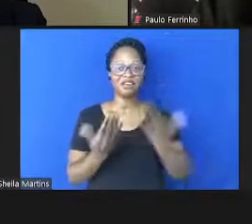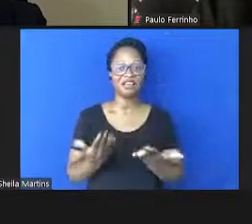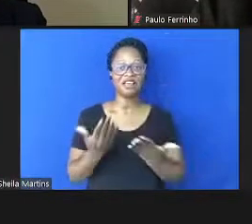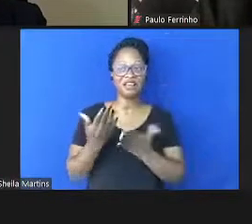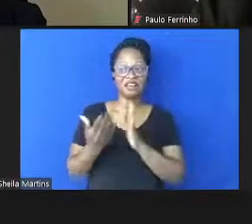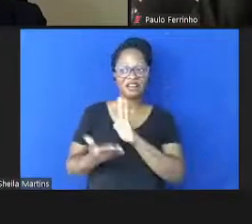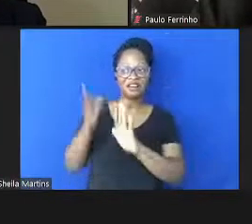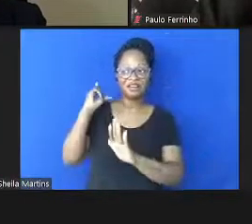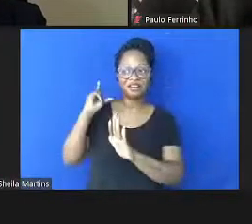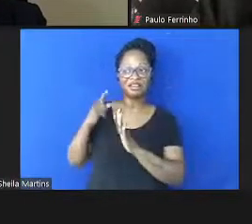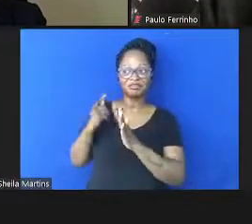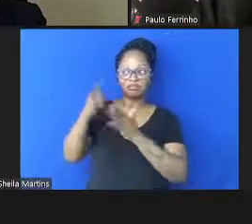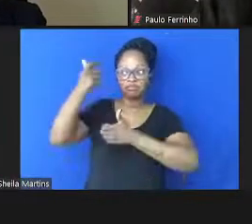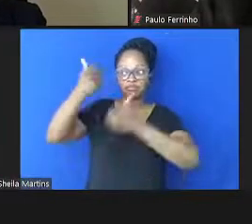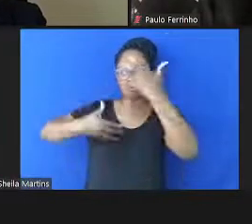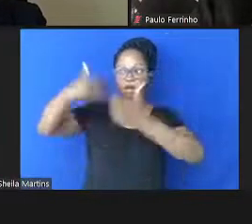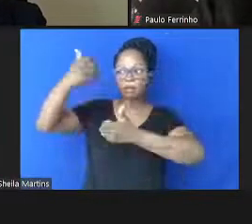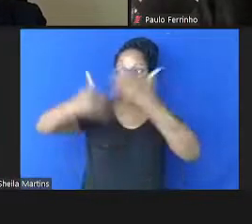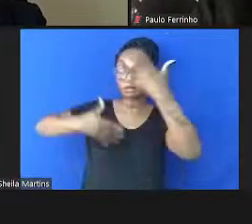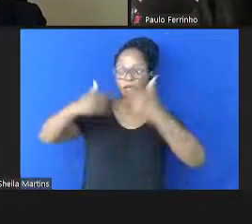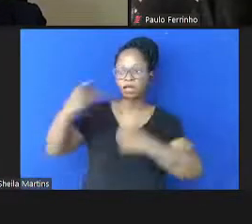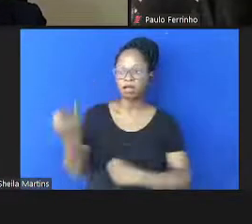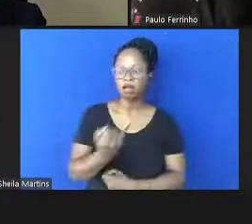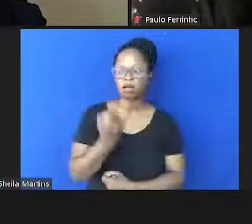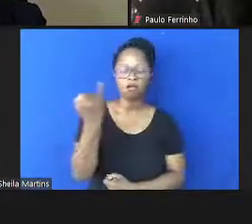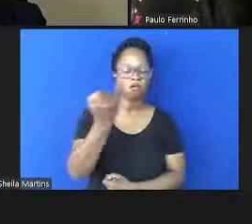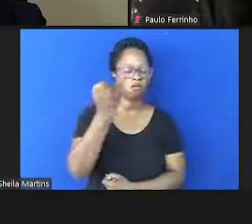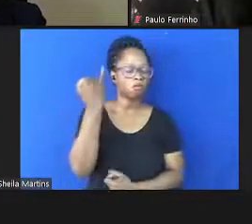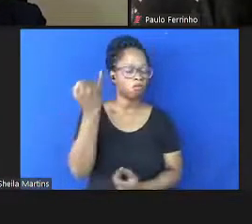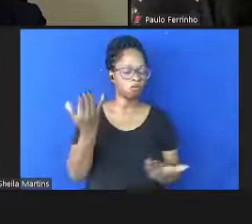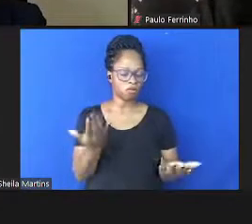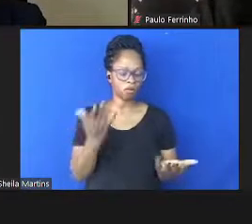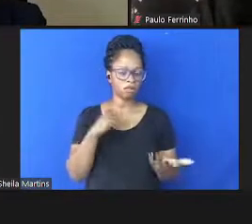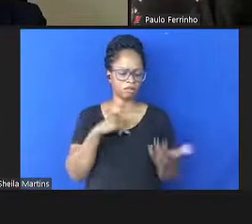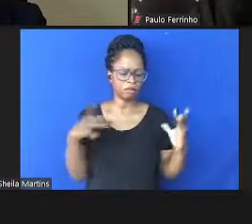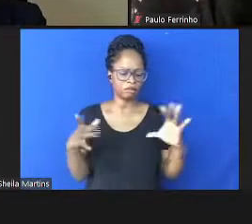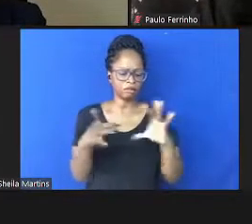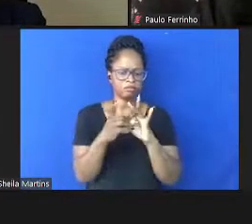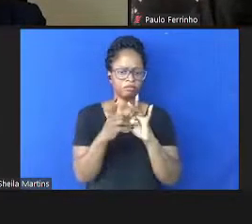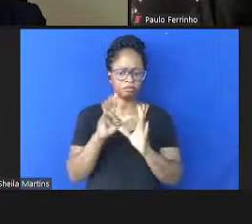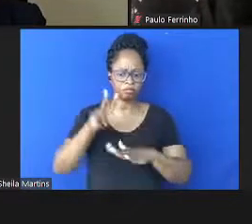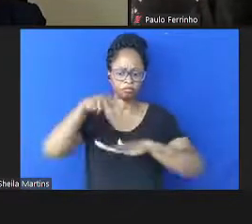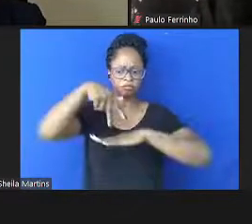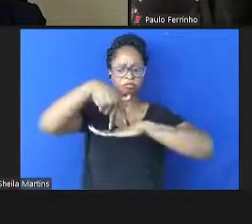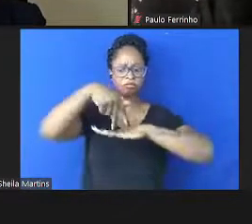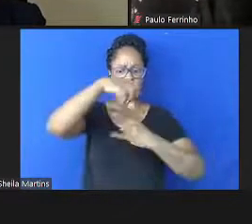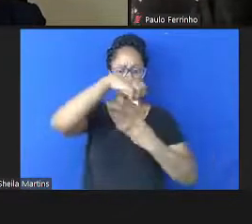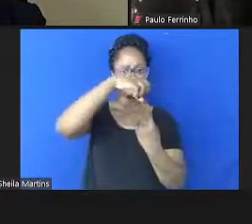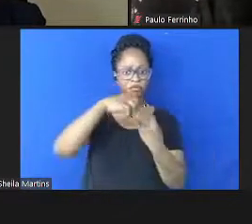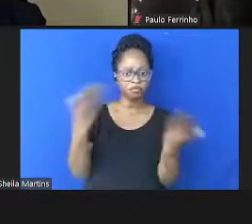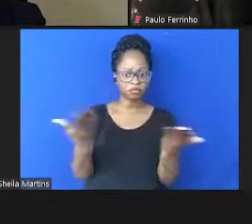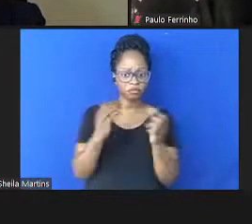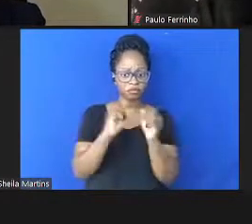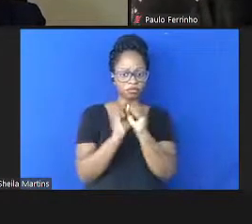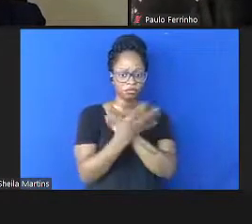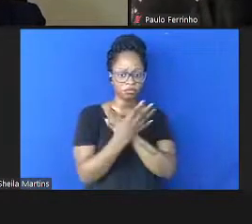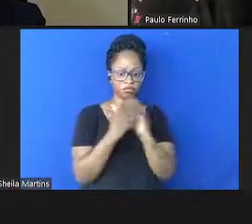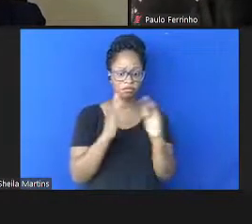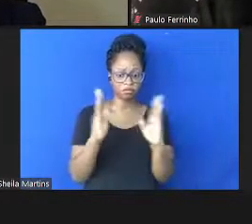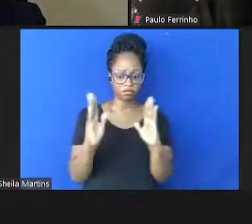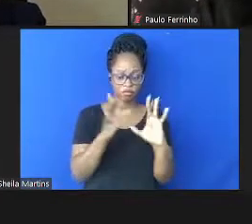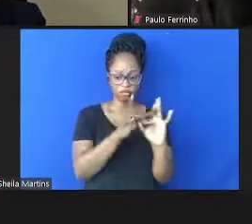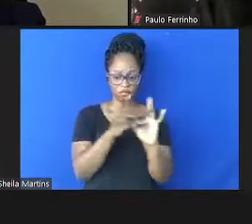dimensões super importantes, que tem relação com o posicionamento da Fiocruz nesse contexto difícil que nós estamos